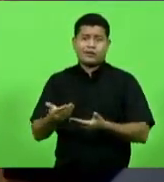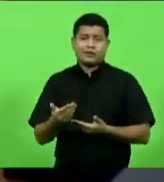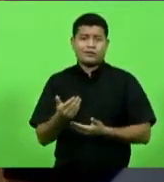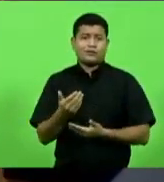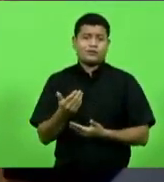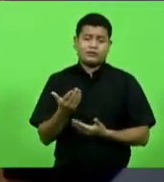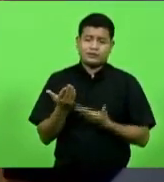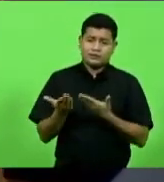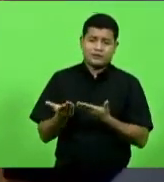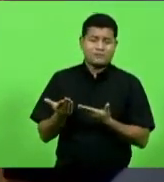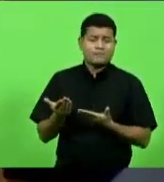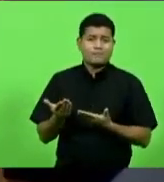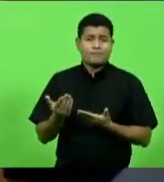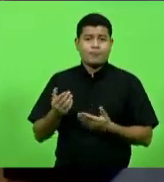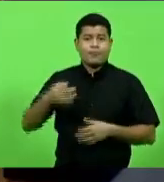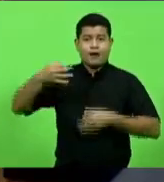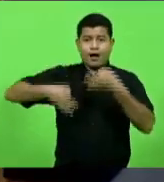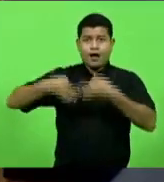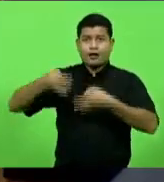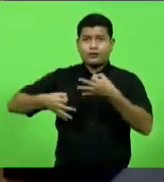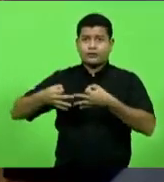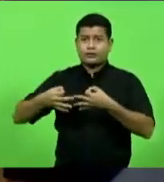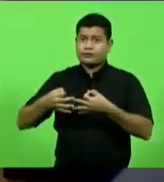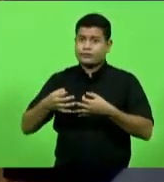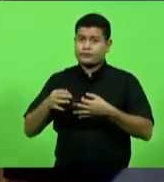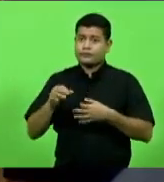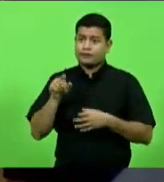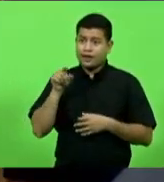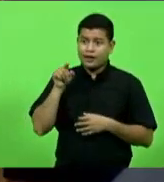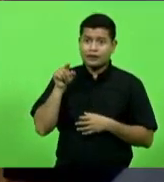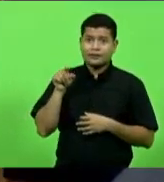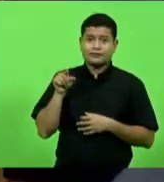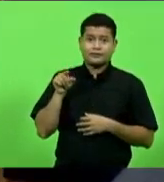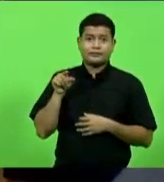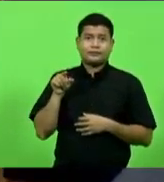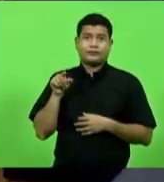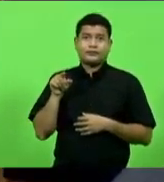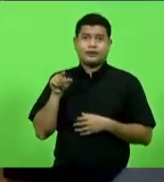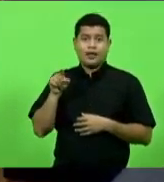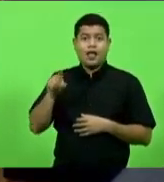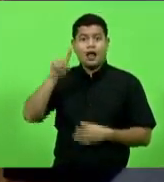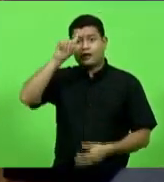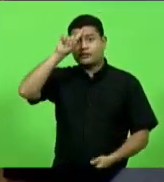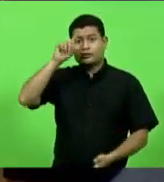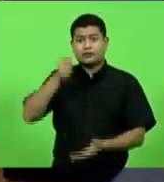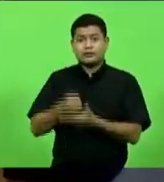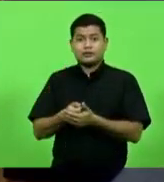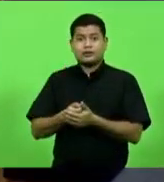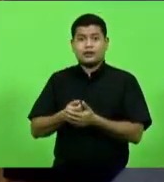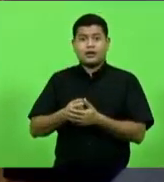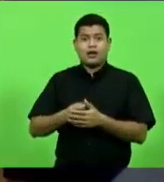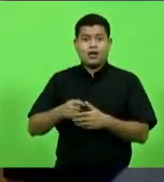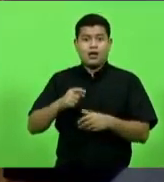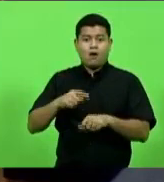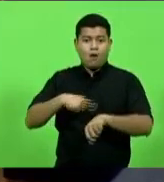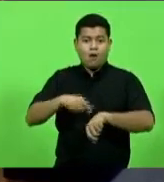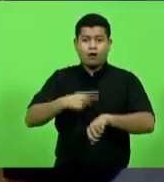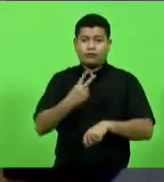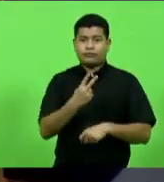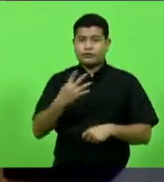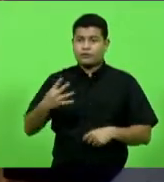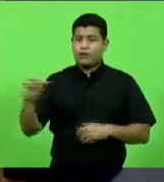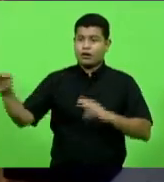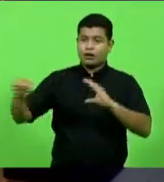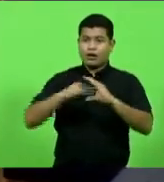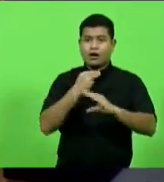justiça da Assembleia, a justiça determina que em 24 horas se encaminha a Assembleia,